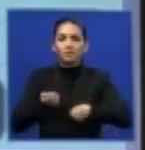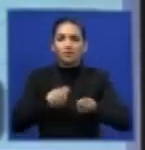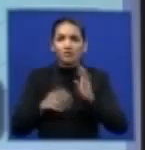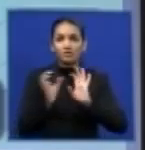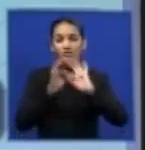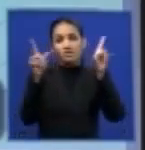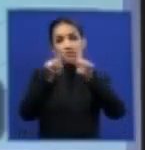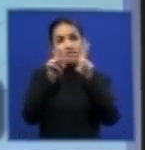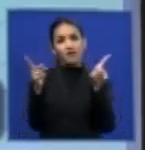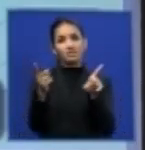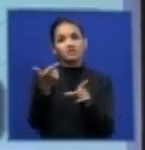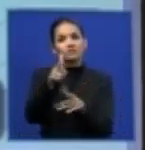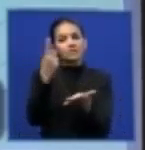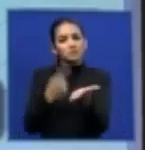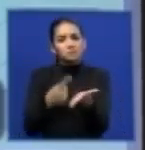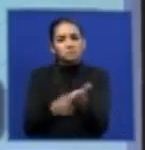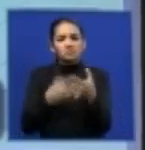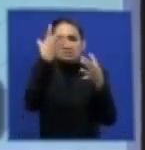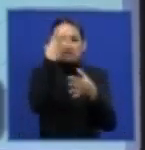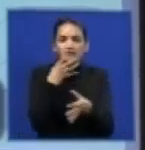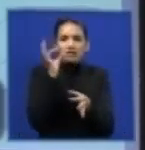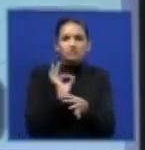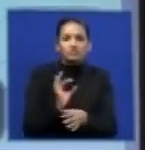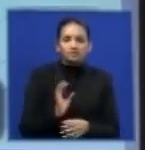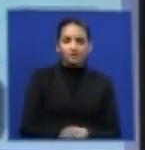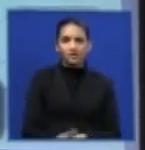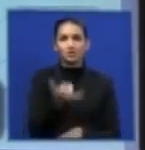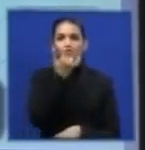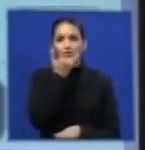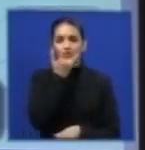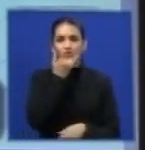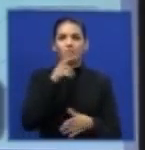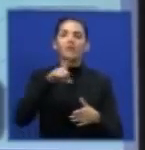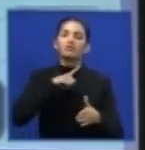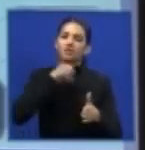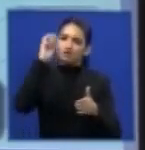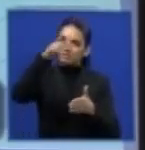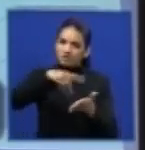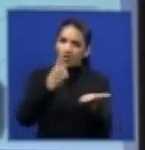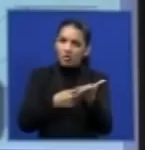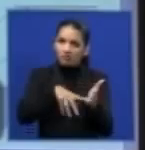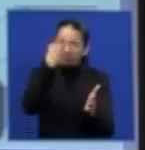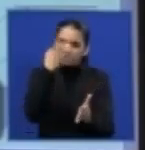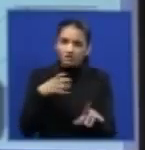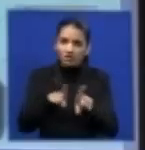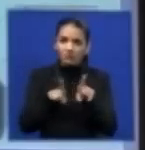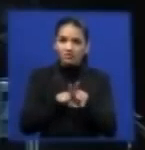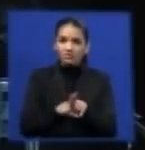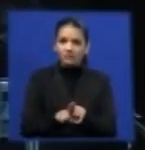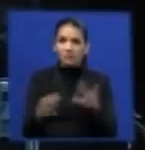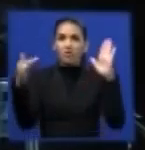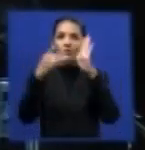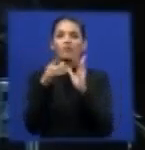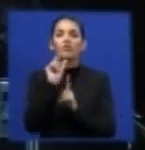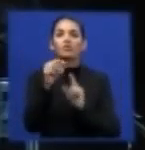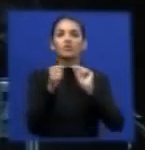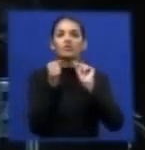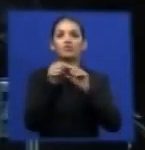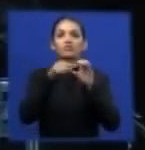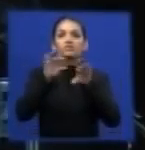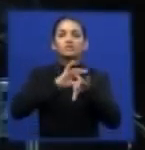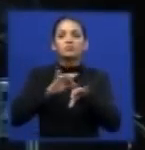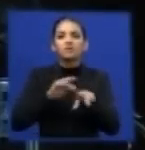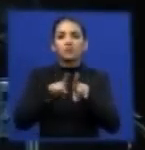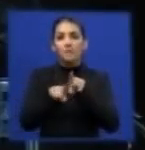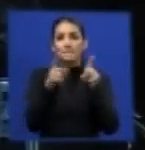comprometidos com a destinação final. Tanto que esses dois blocos, os dois países, são